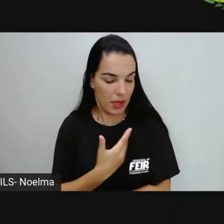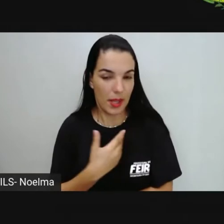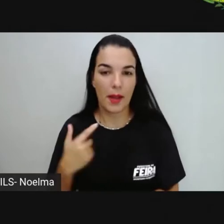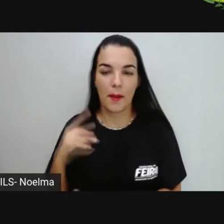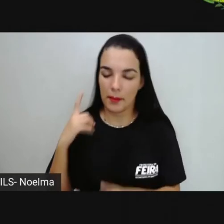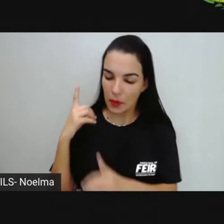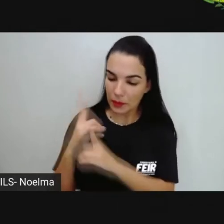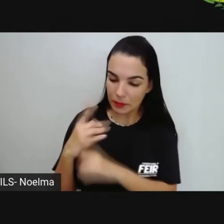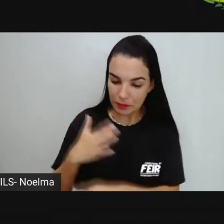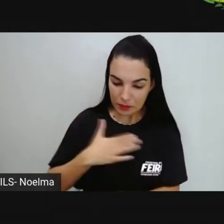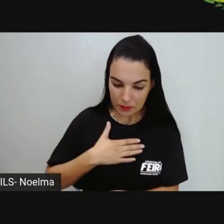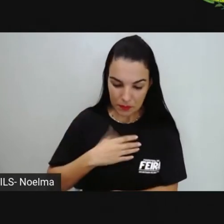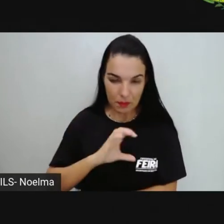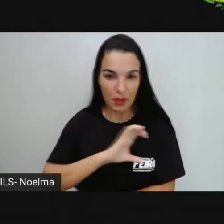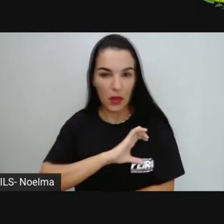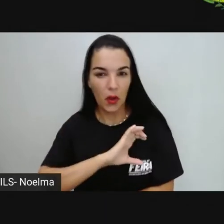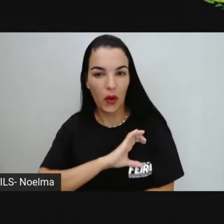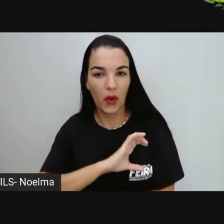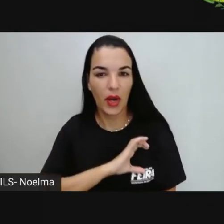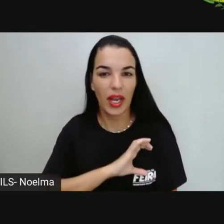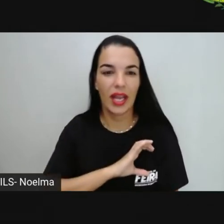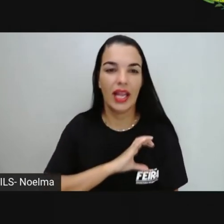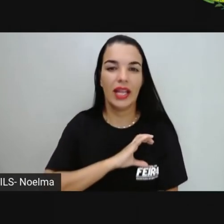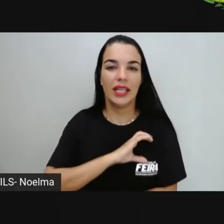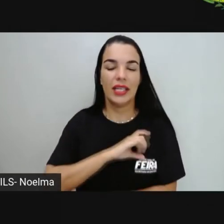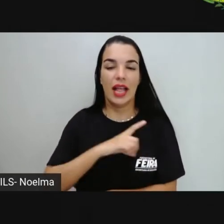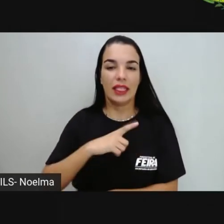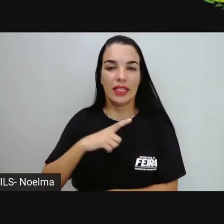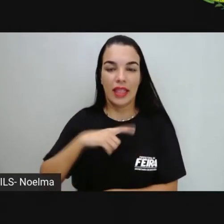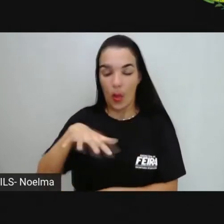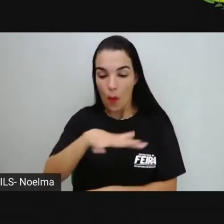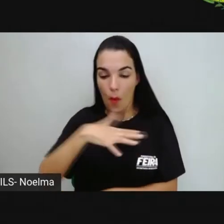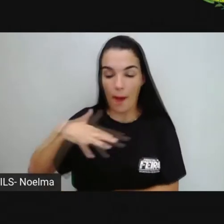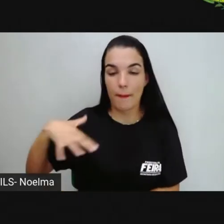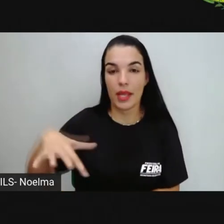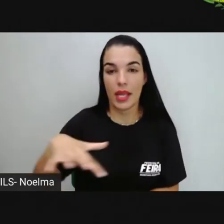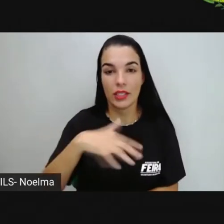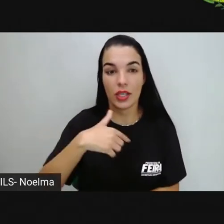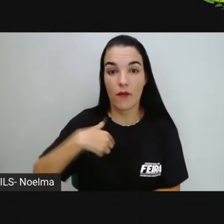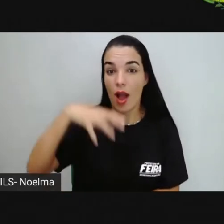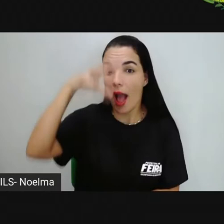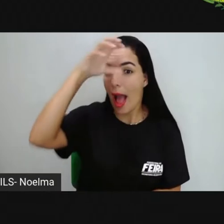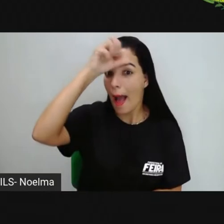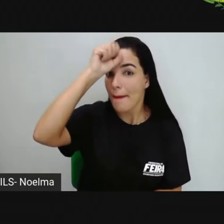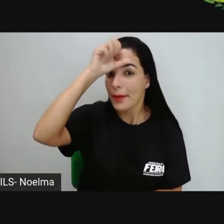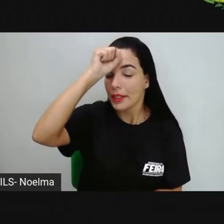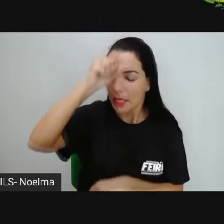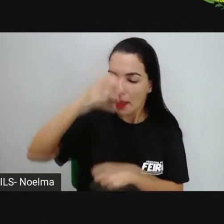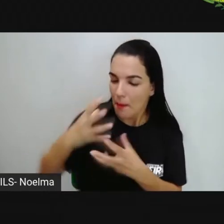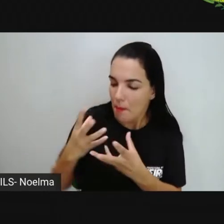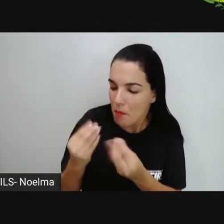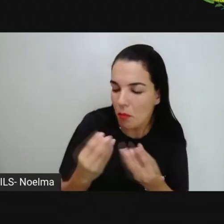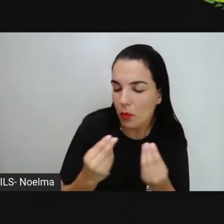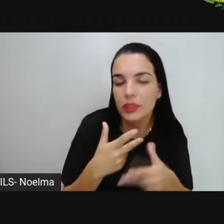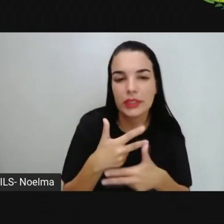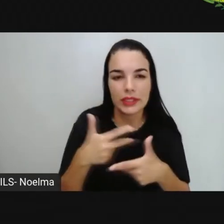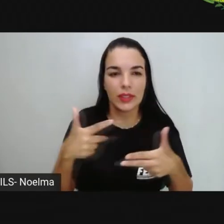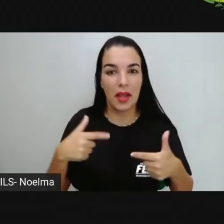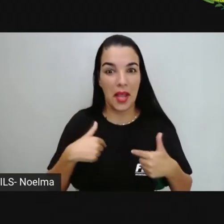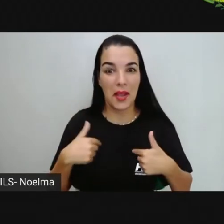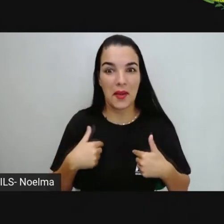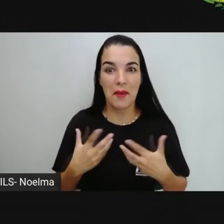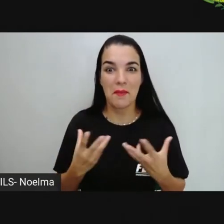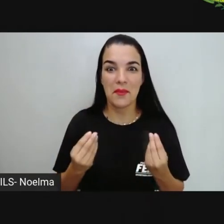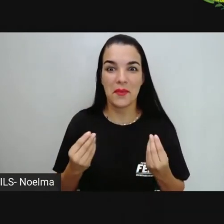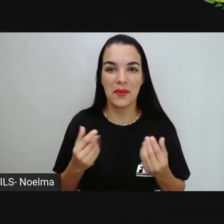colegas. É um ambiente que eu vou aprender muitas coisas, né? Então, eu me sentia muito feliz. E